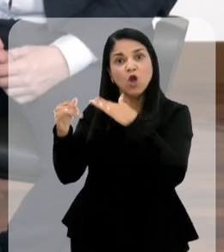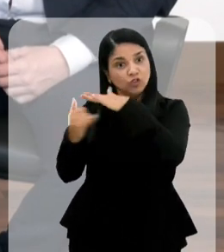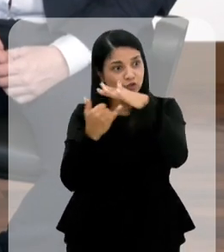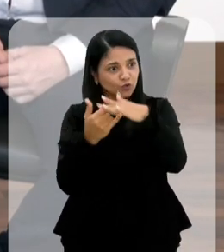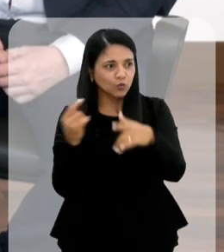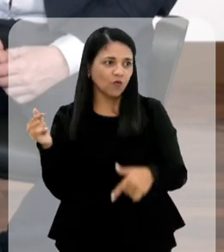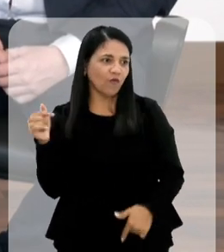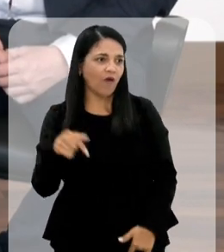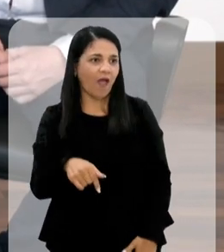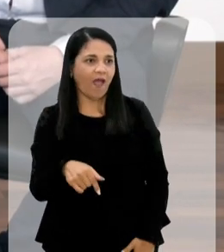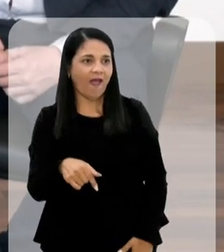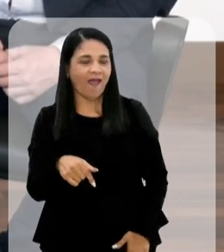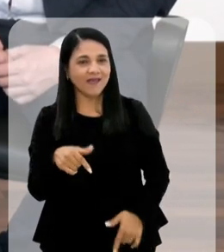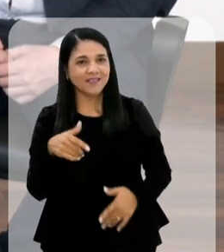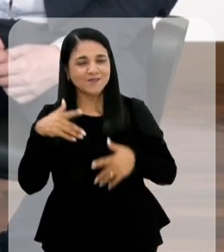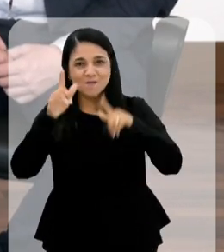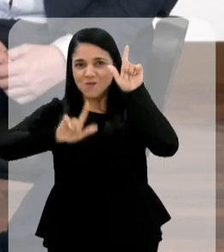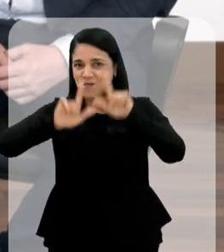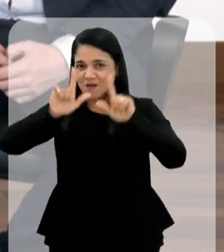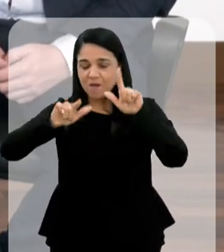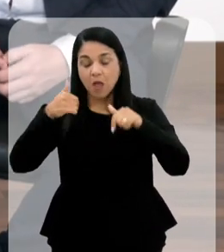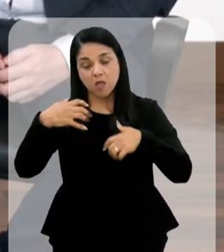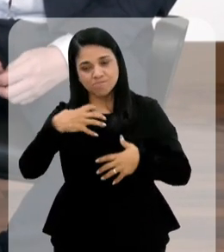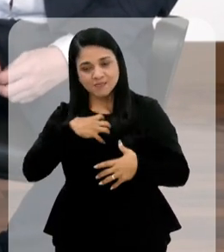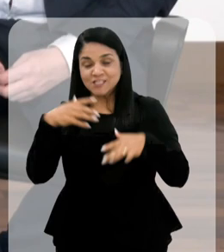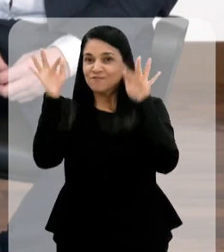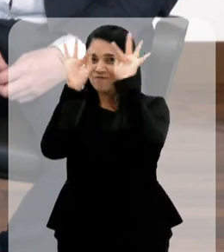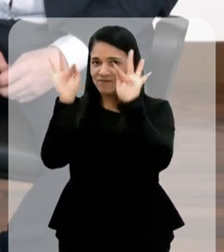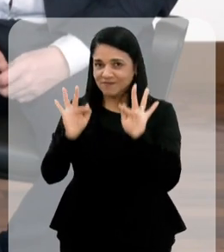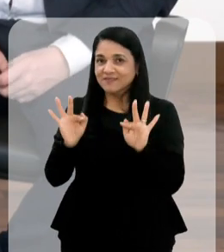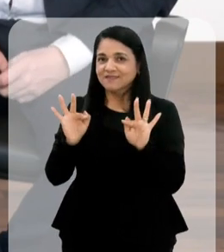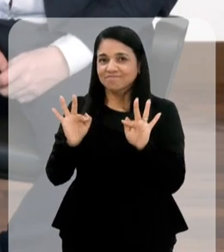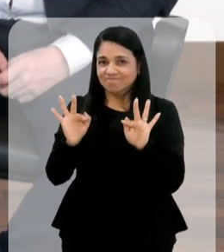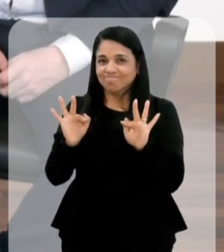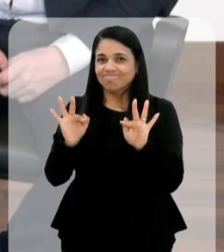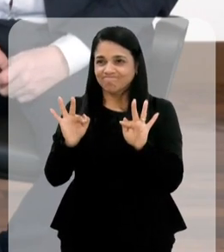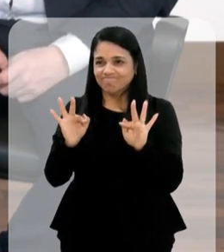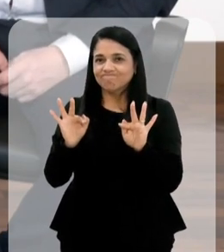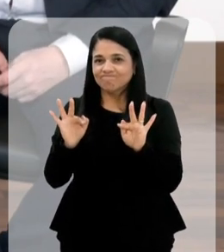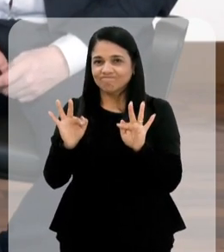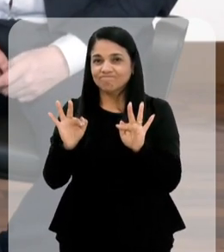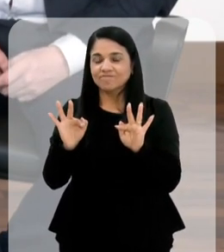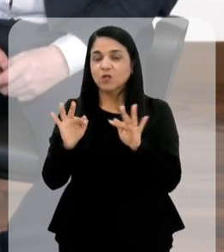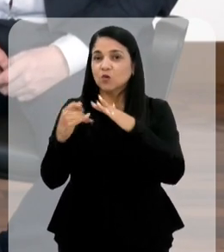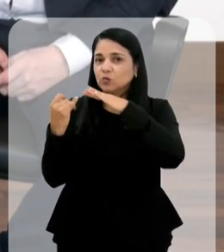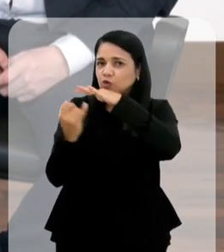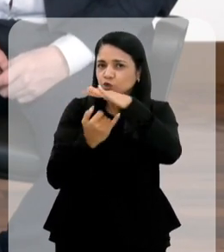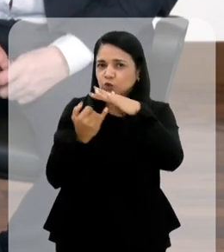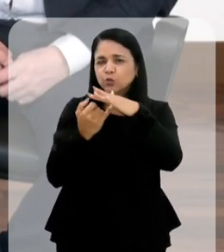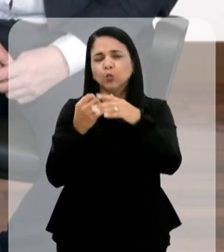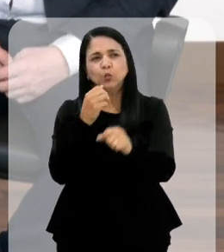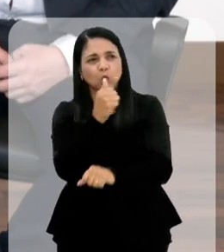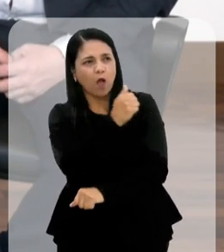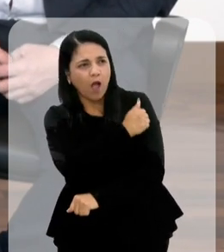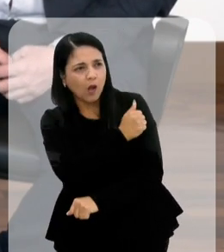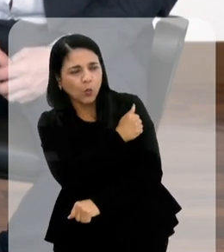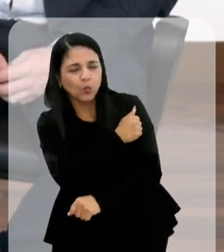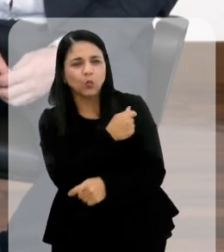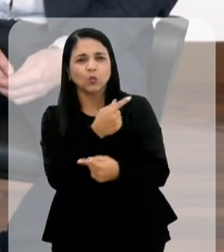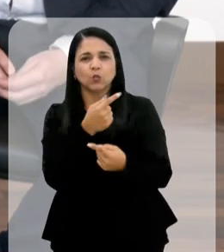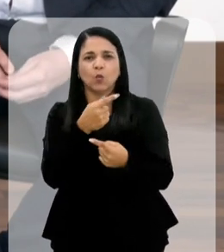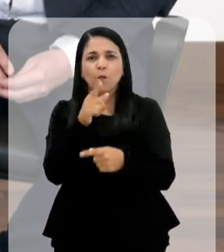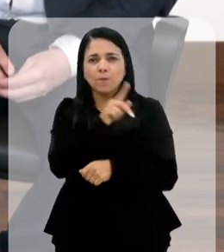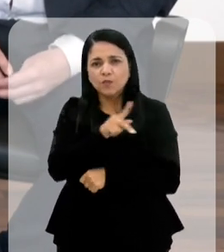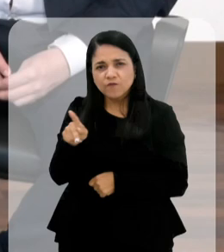o Instituto vai estar lá, gente. Eu fiquei muito feliz. Então, eu acho que o próprio Instituto, o aluno, o